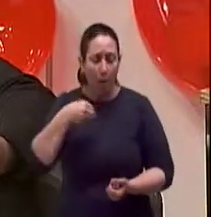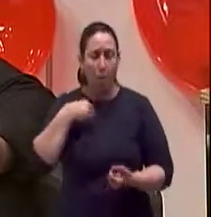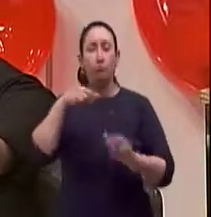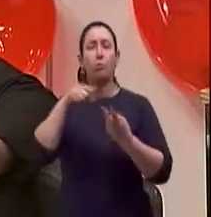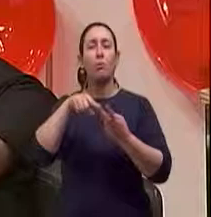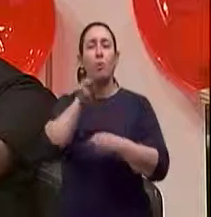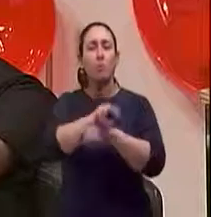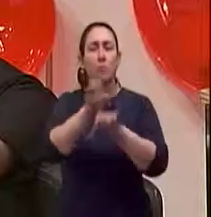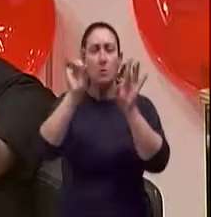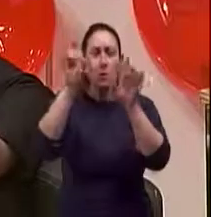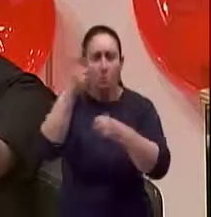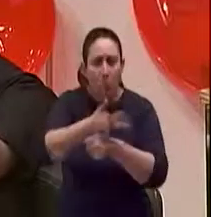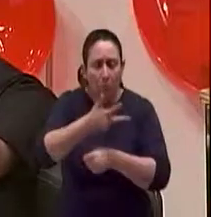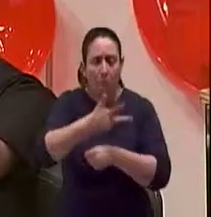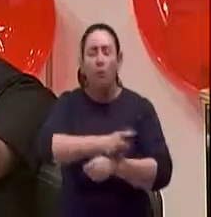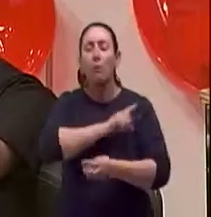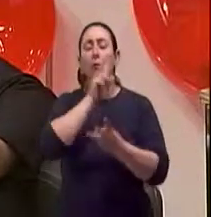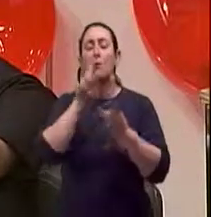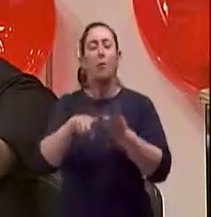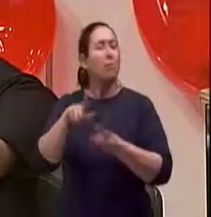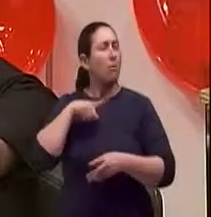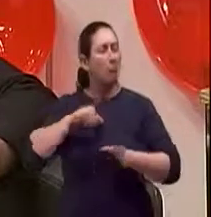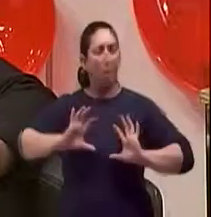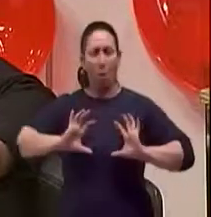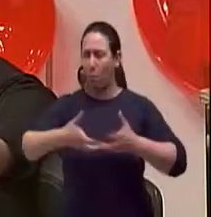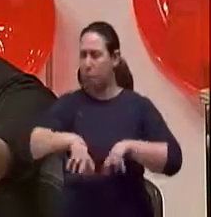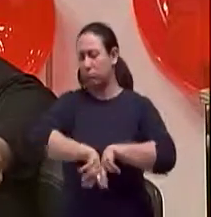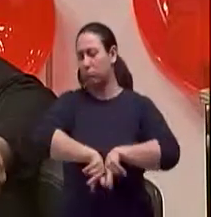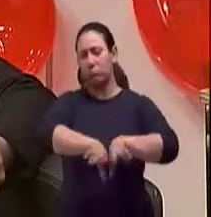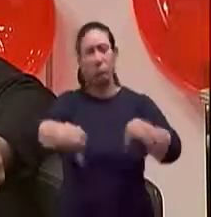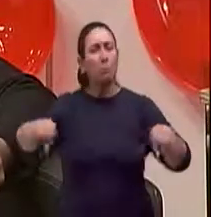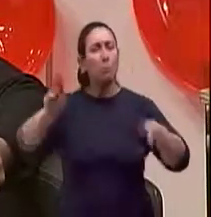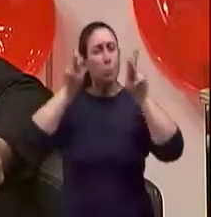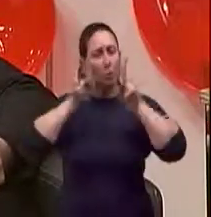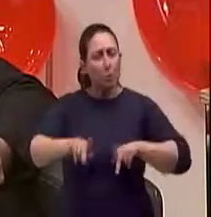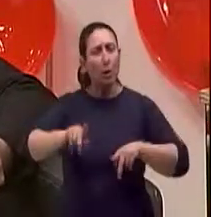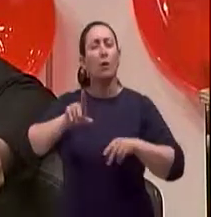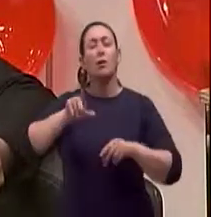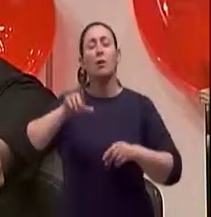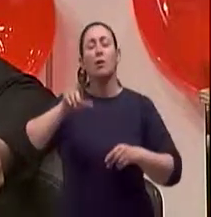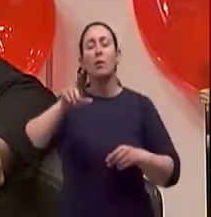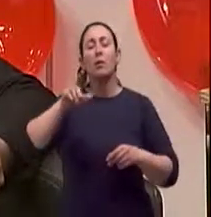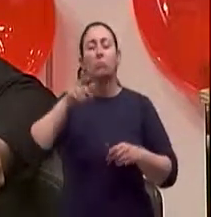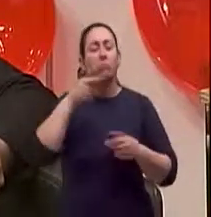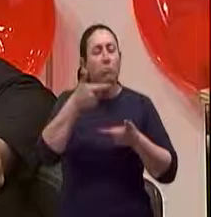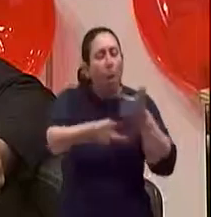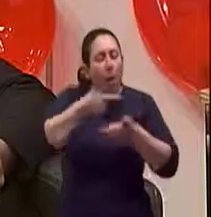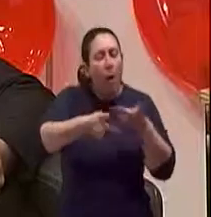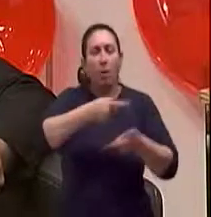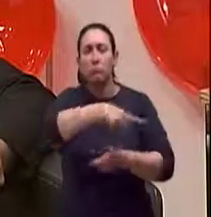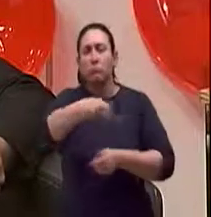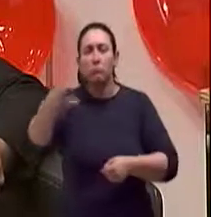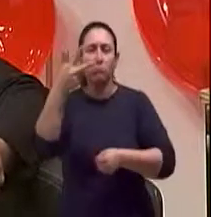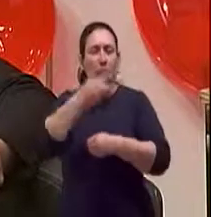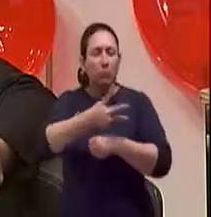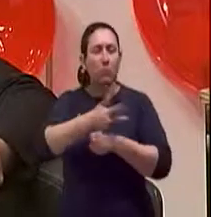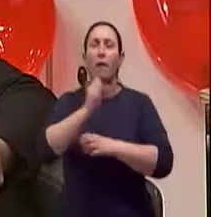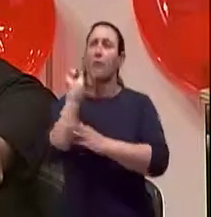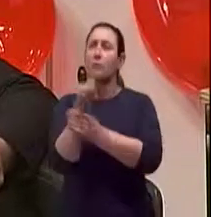geriatras, tem uma equipe completamente, completa assim, multidisciplinar, psicólogo, fisioterapeuta,